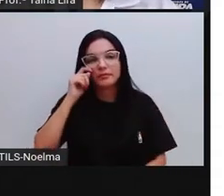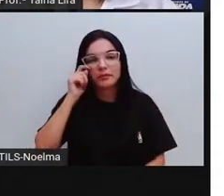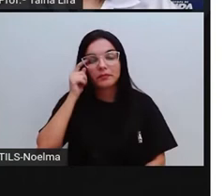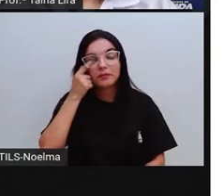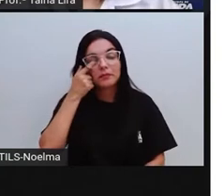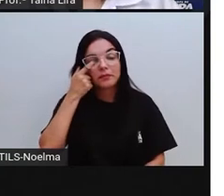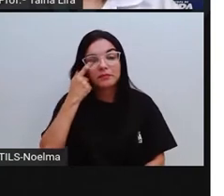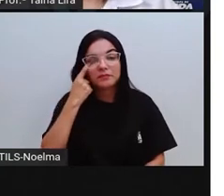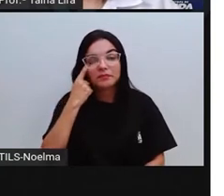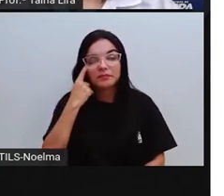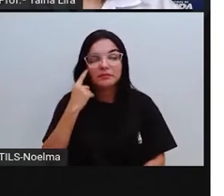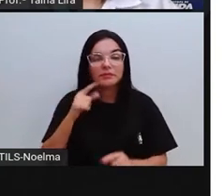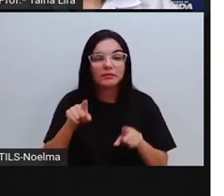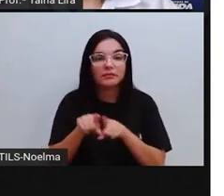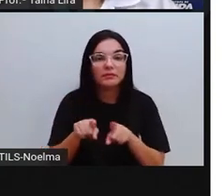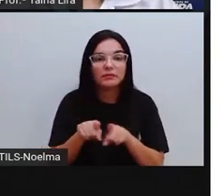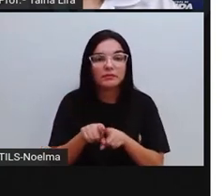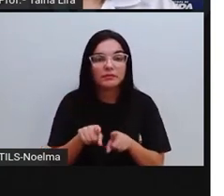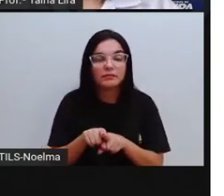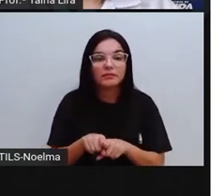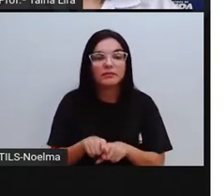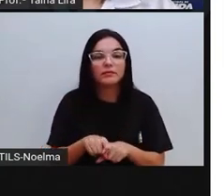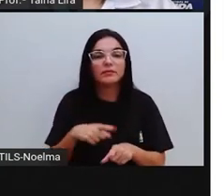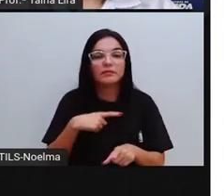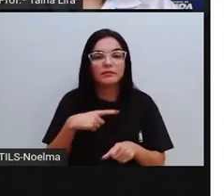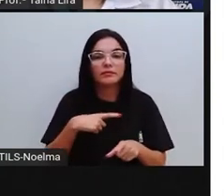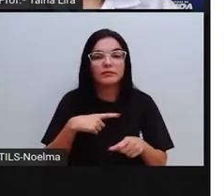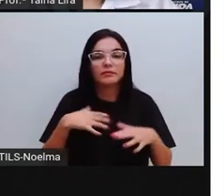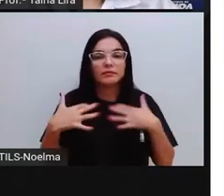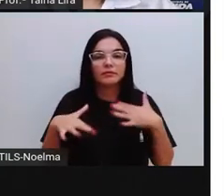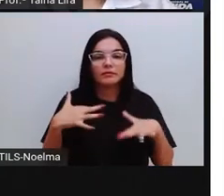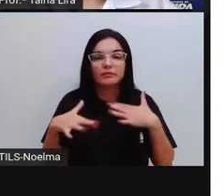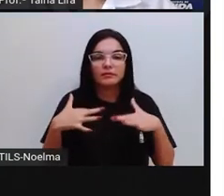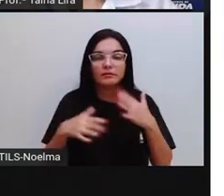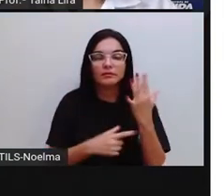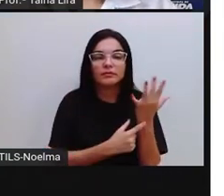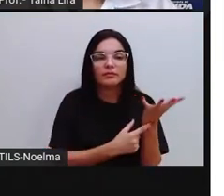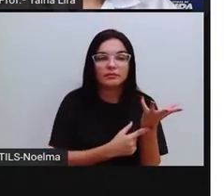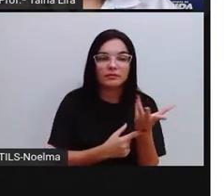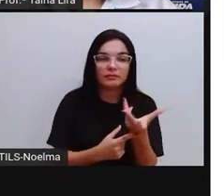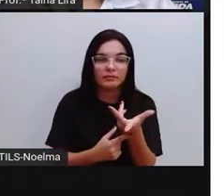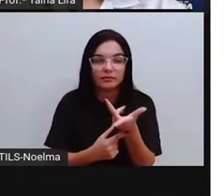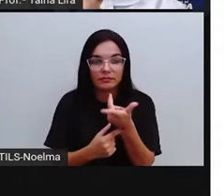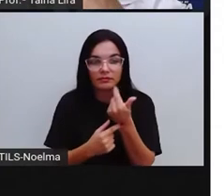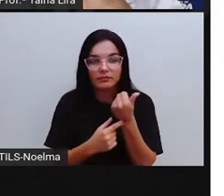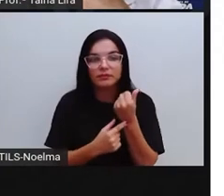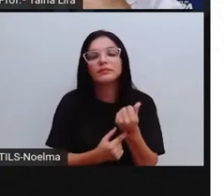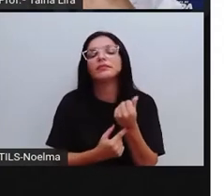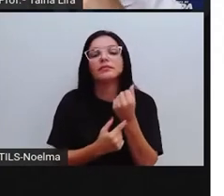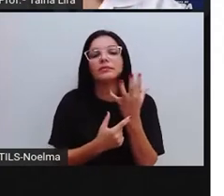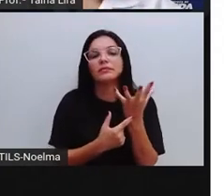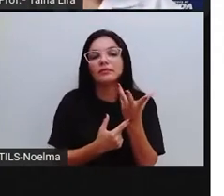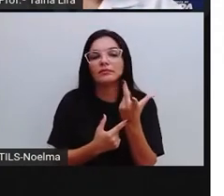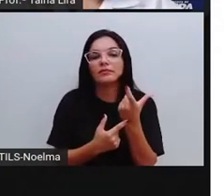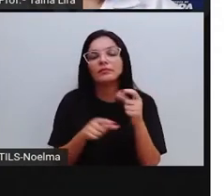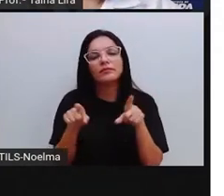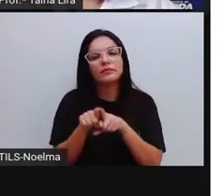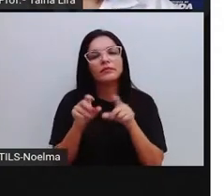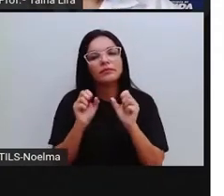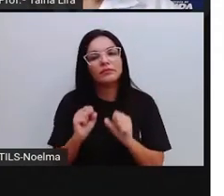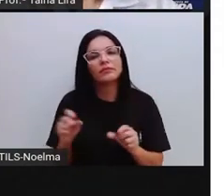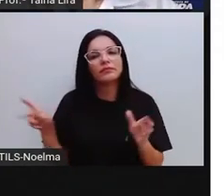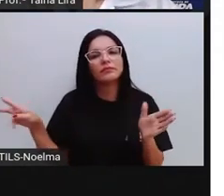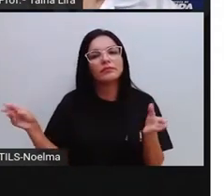também essas manifestações nas artes plásticas também podem trazer